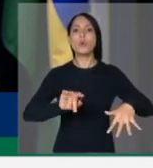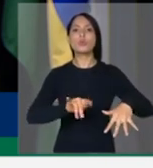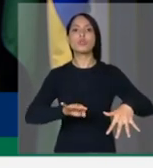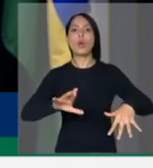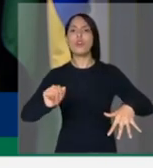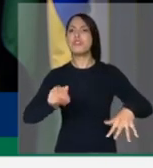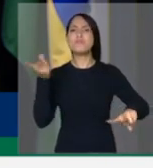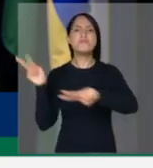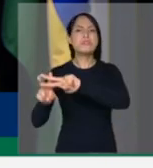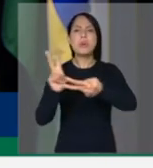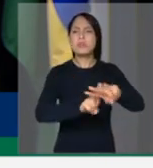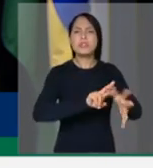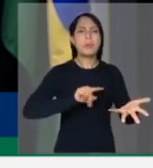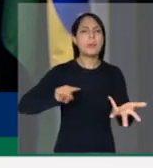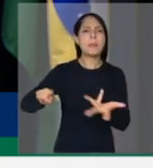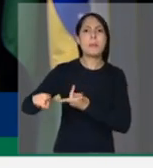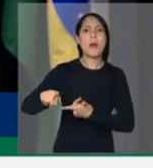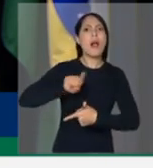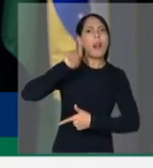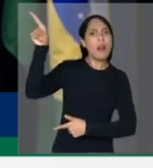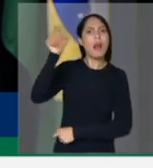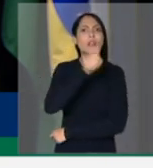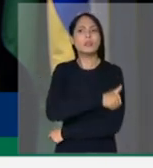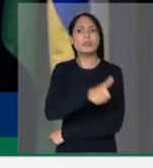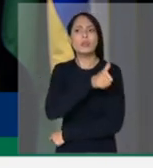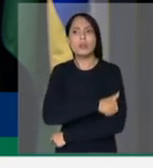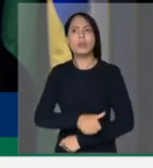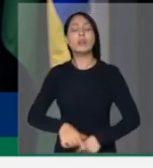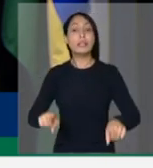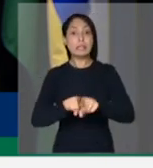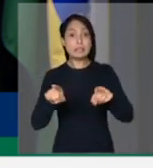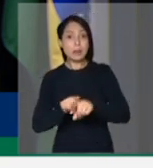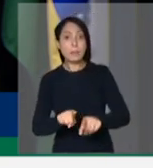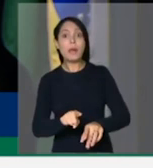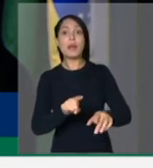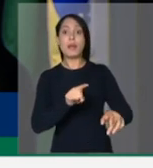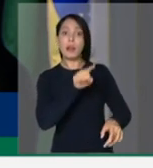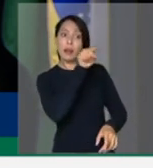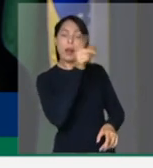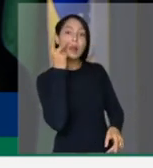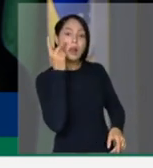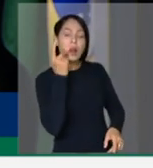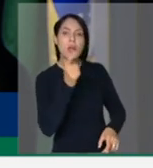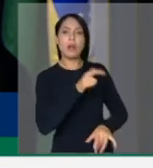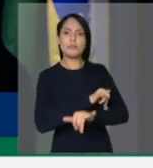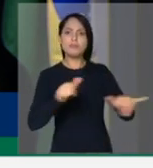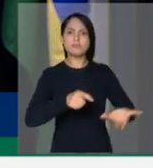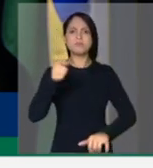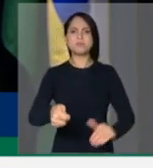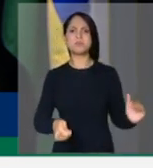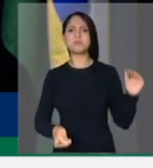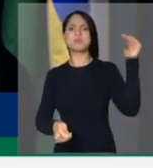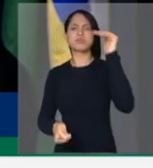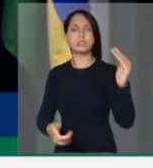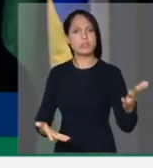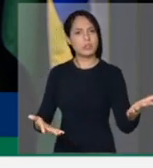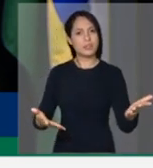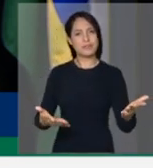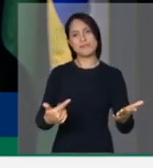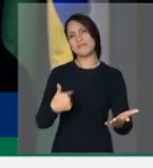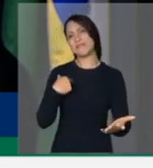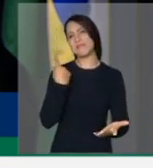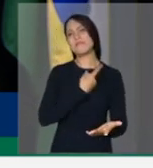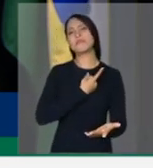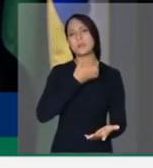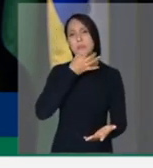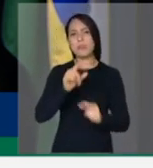tipos de prisões, também no Rio de Janeiro. estendeu também ao Ceará essa medida arbitrária. Bom, acho que fica claro aqui que o